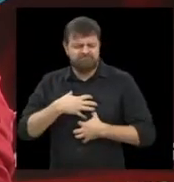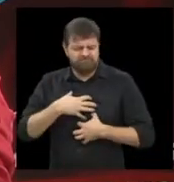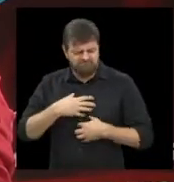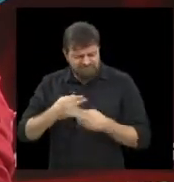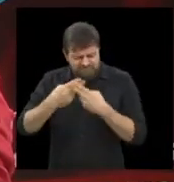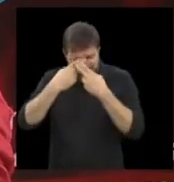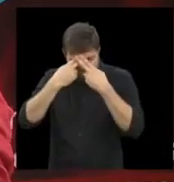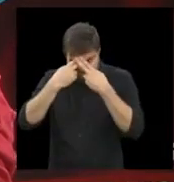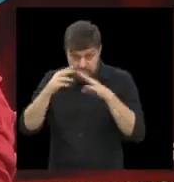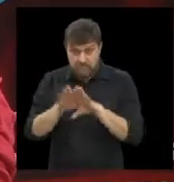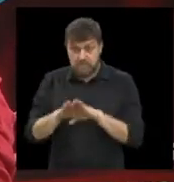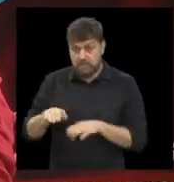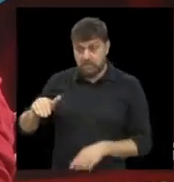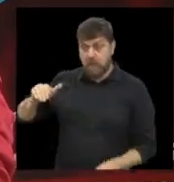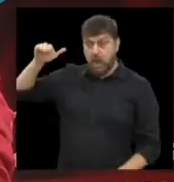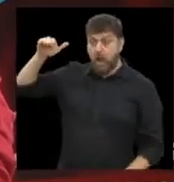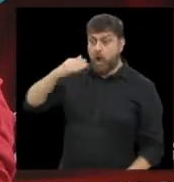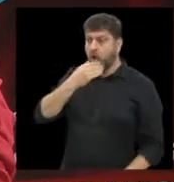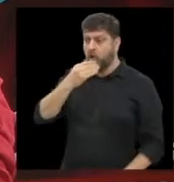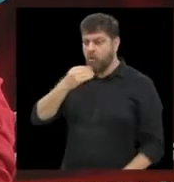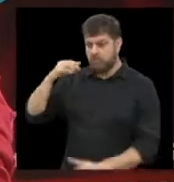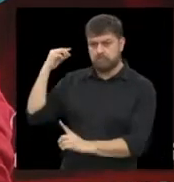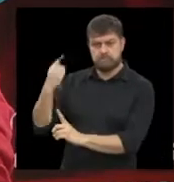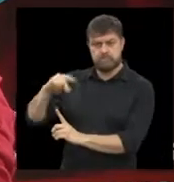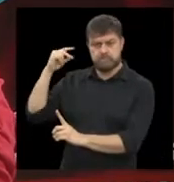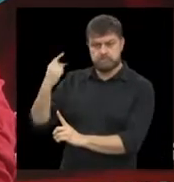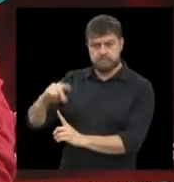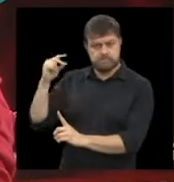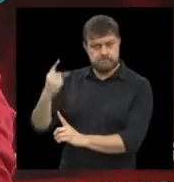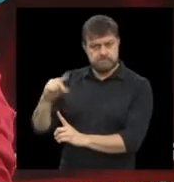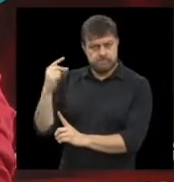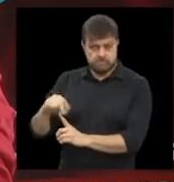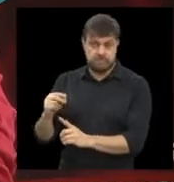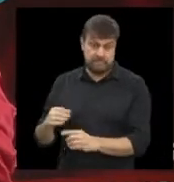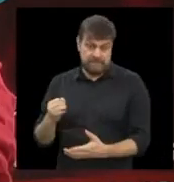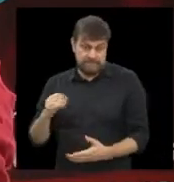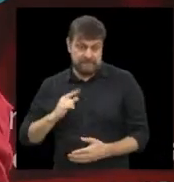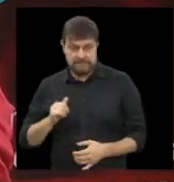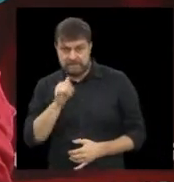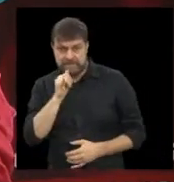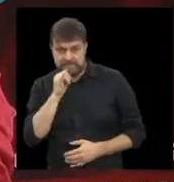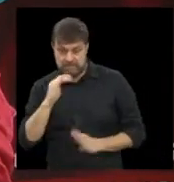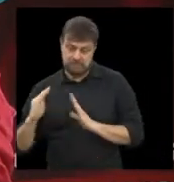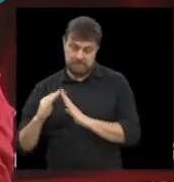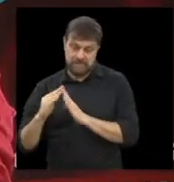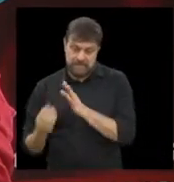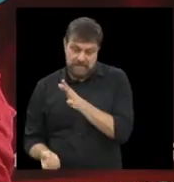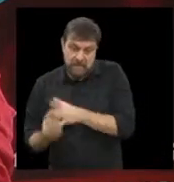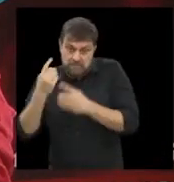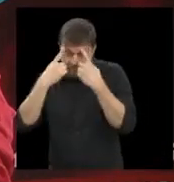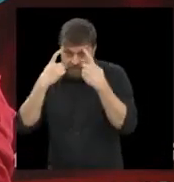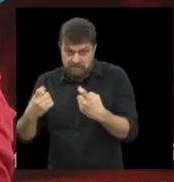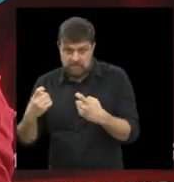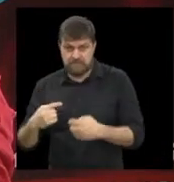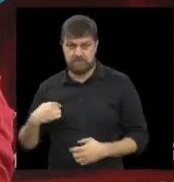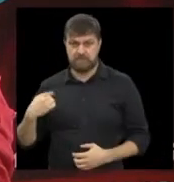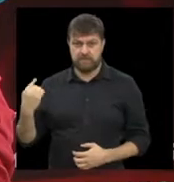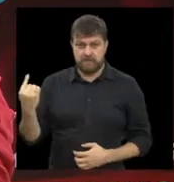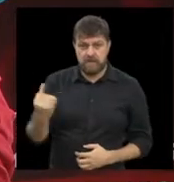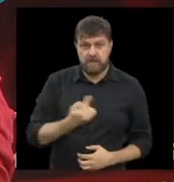está nesse suposto abusador, né, se for o caso de violência doméstica, né. Então, a gente